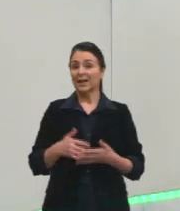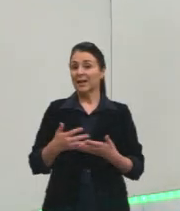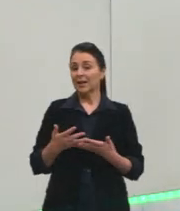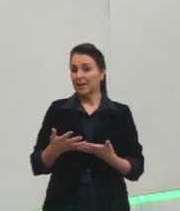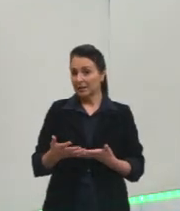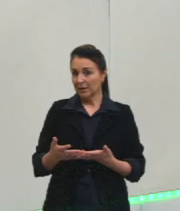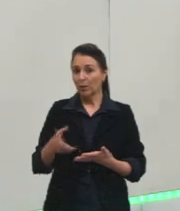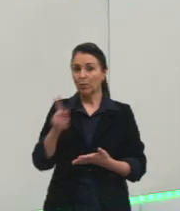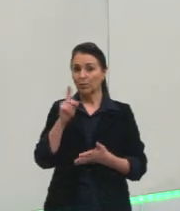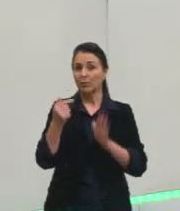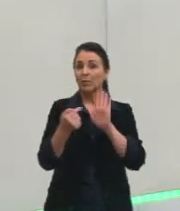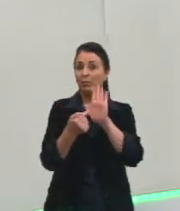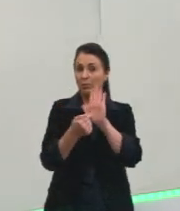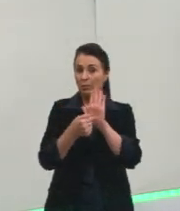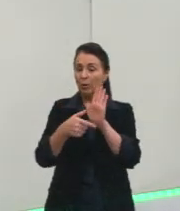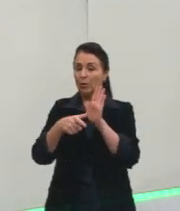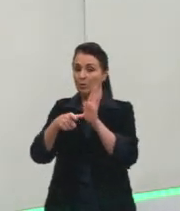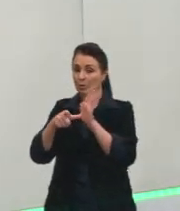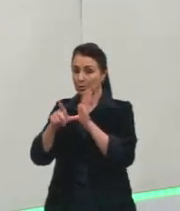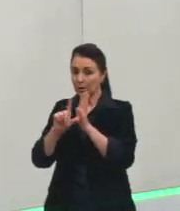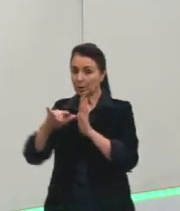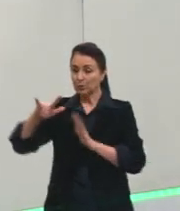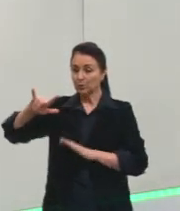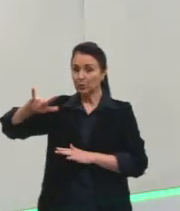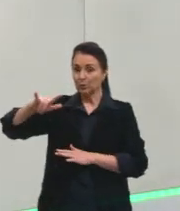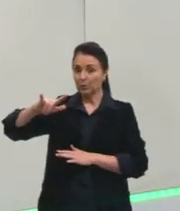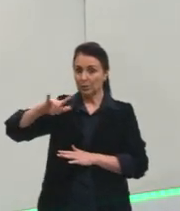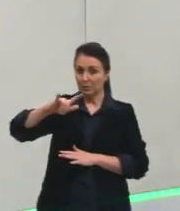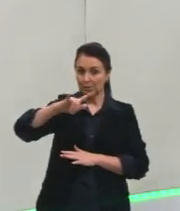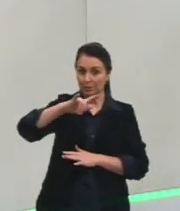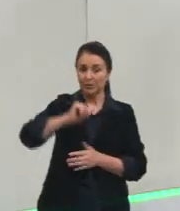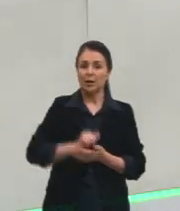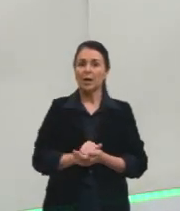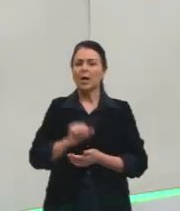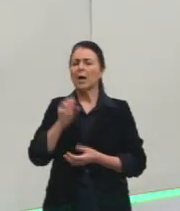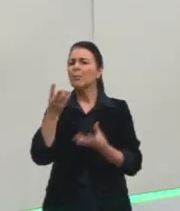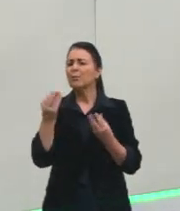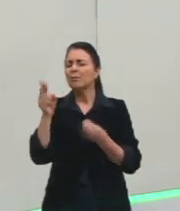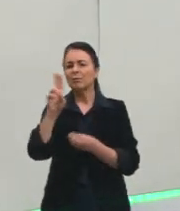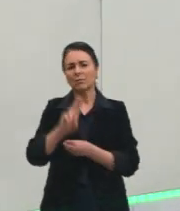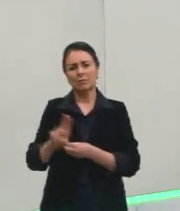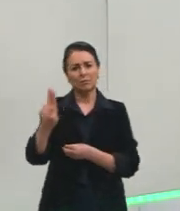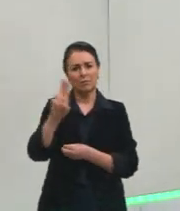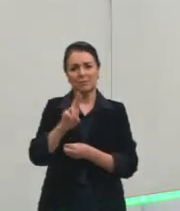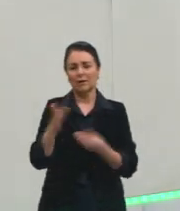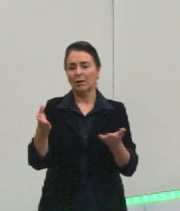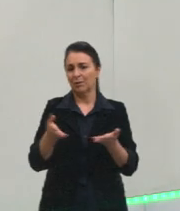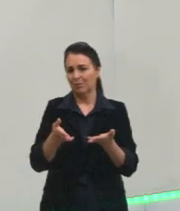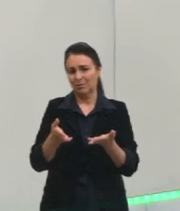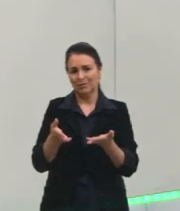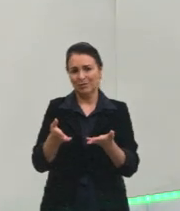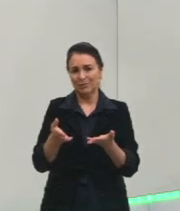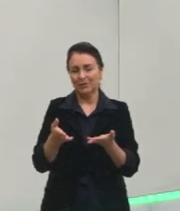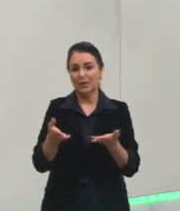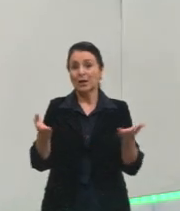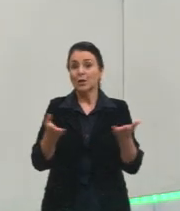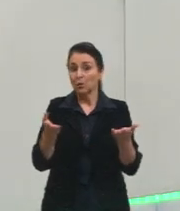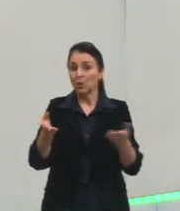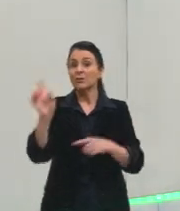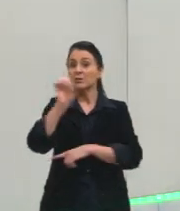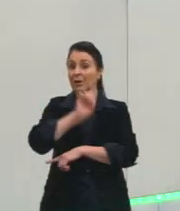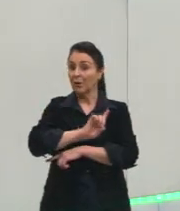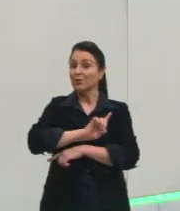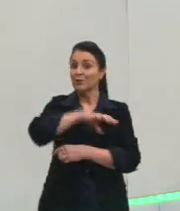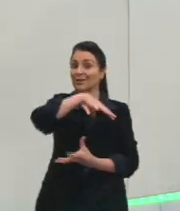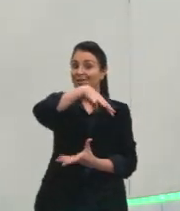gurizada, como eu mostrei para vocês, aí, então, o nosso querido dronezinho, tá, ele é utilizado, então, por exemplo, hoje, é o dia da Terra, né,